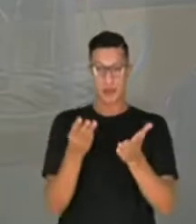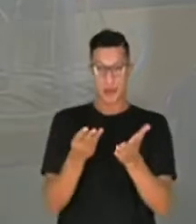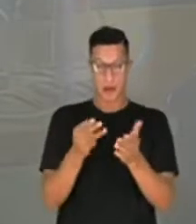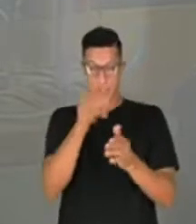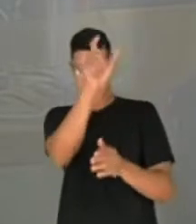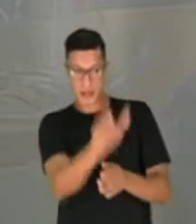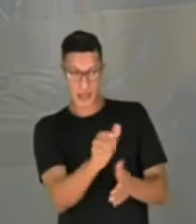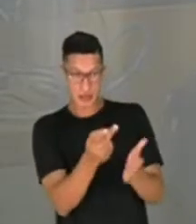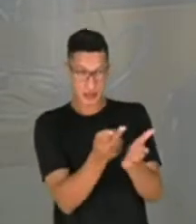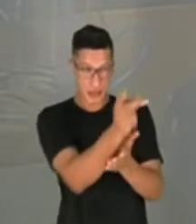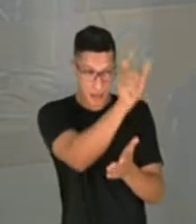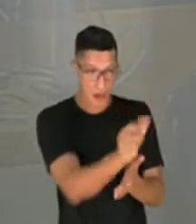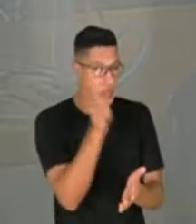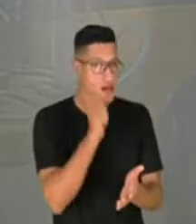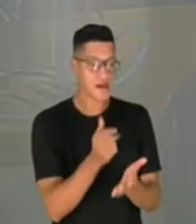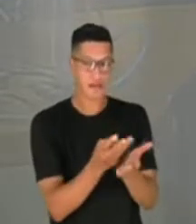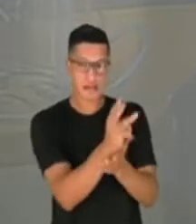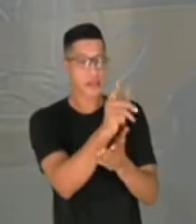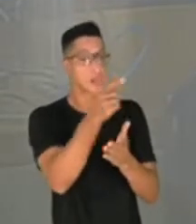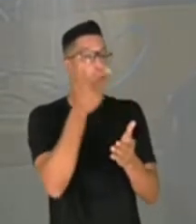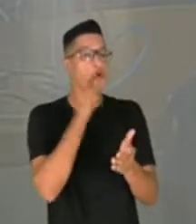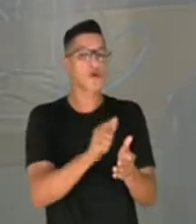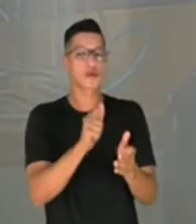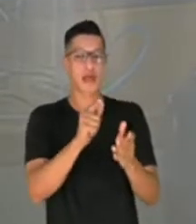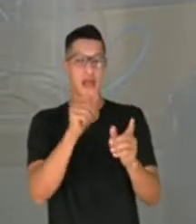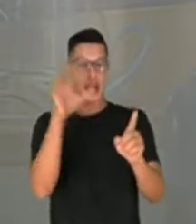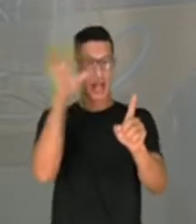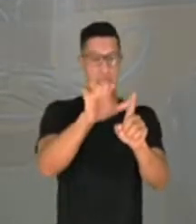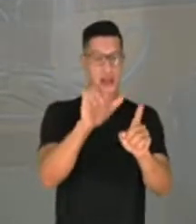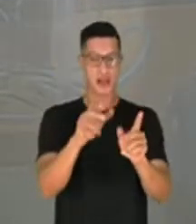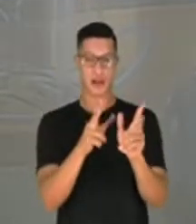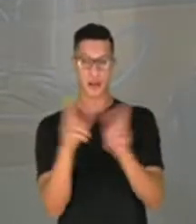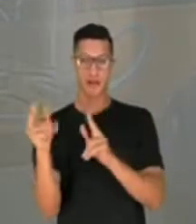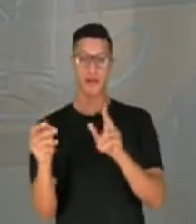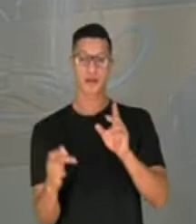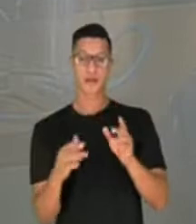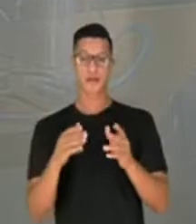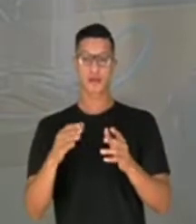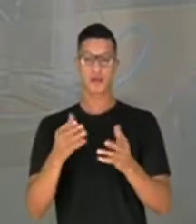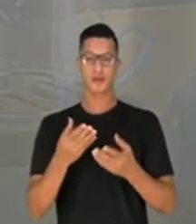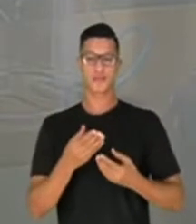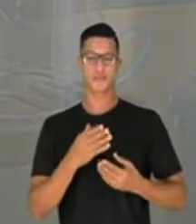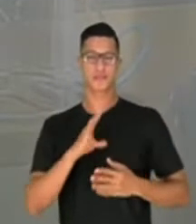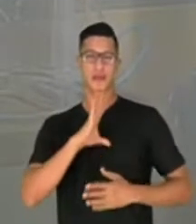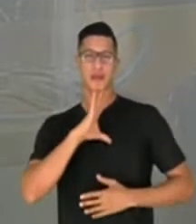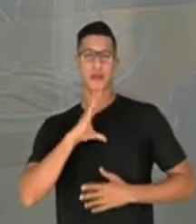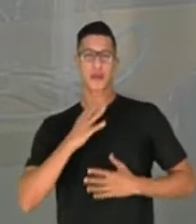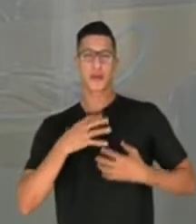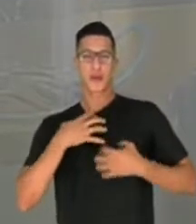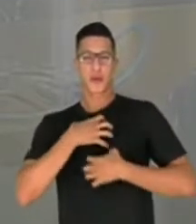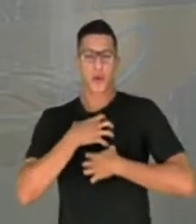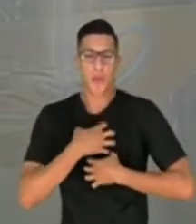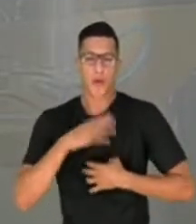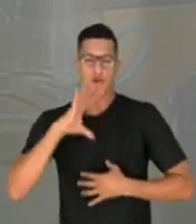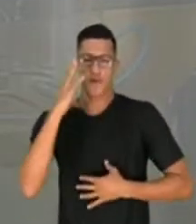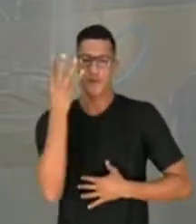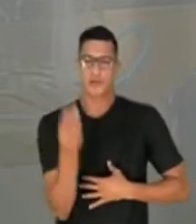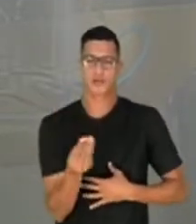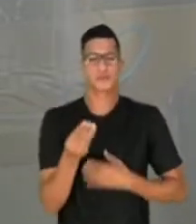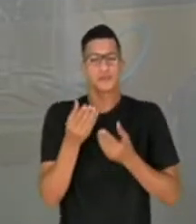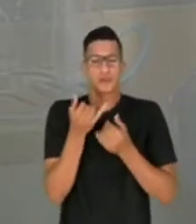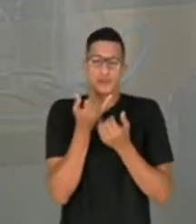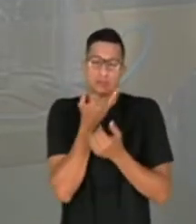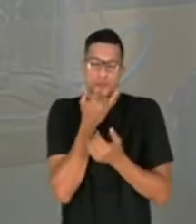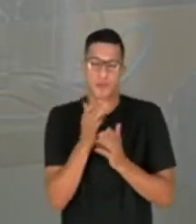...no caso de uma mensageira, porque não consegue atacar a mensagem, só comove convertidos. A intervenção, presta discurso pela